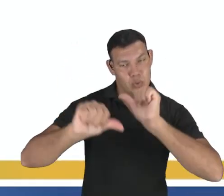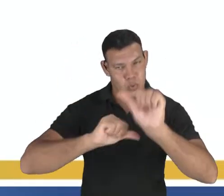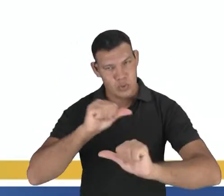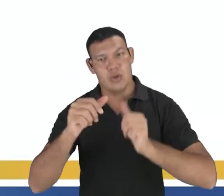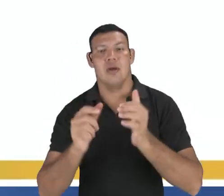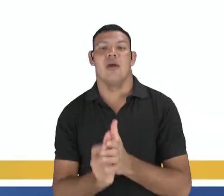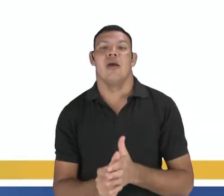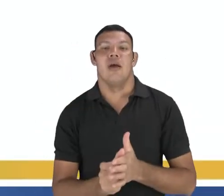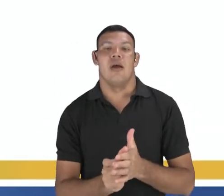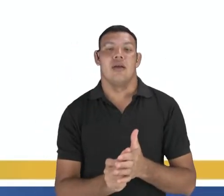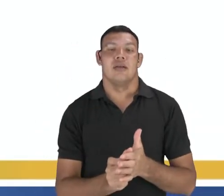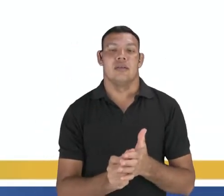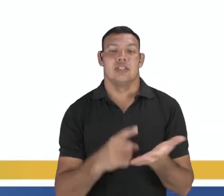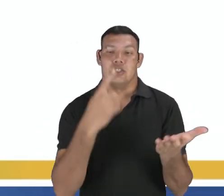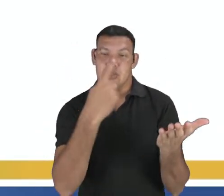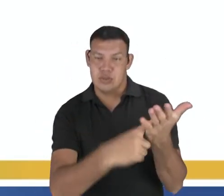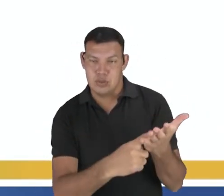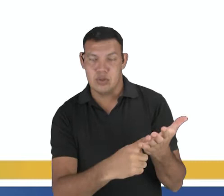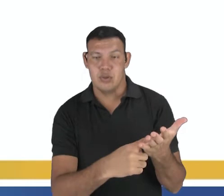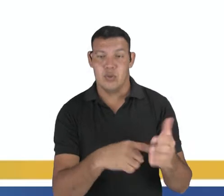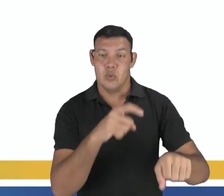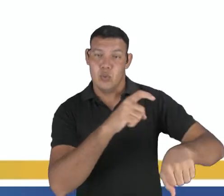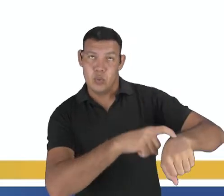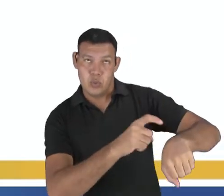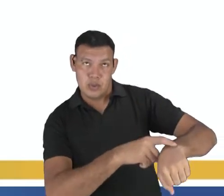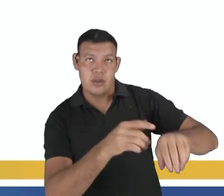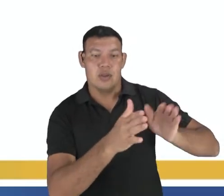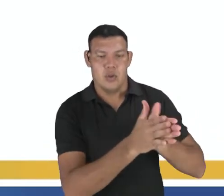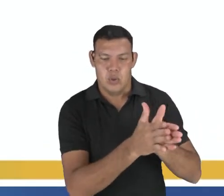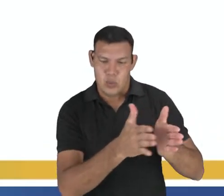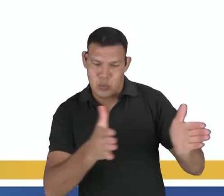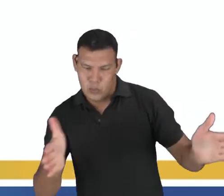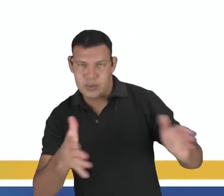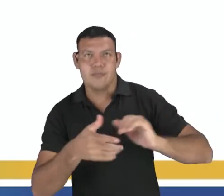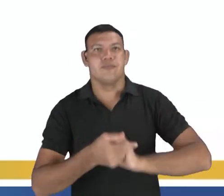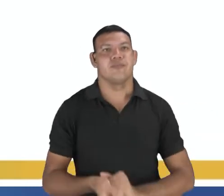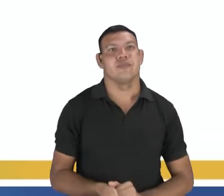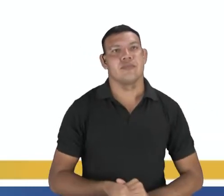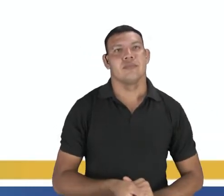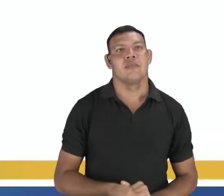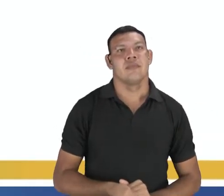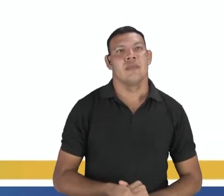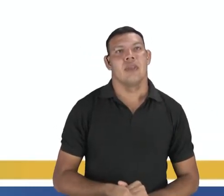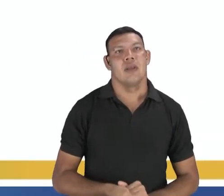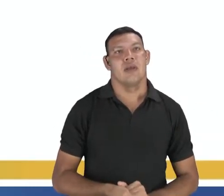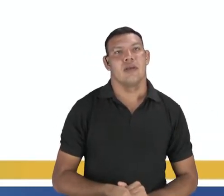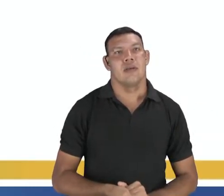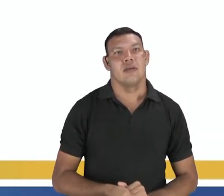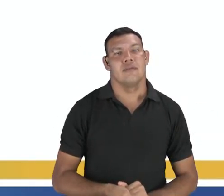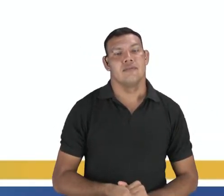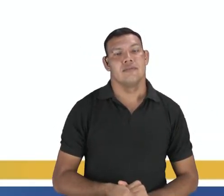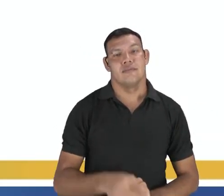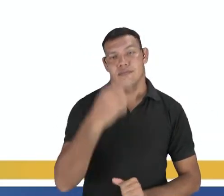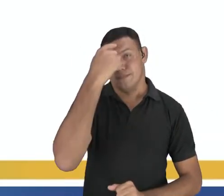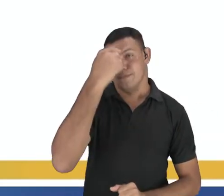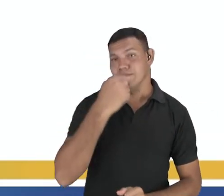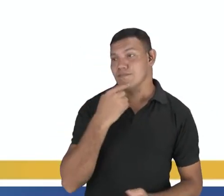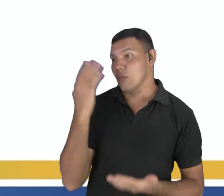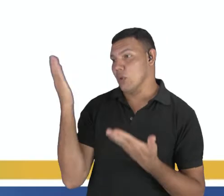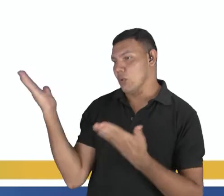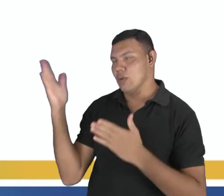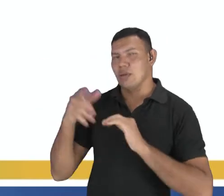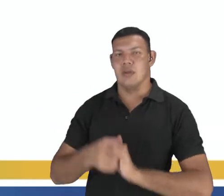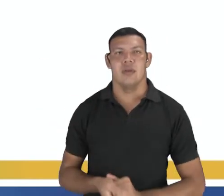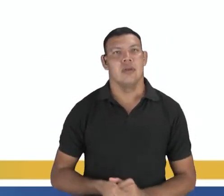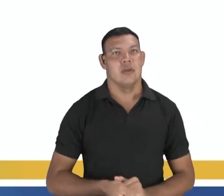mercê, que foi diminuindo até o você, o c e o c hoje nas redes sociais. E outro caso também, algumas